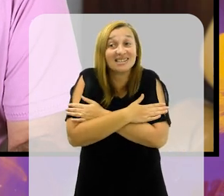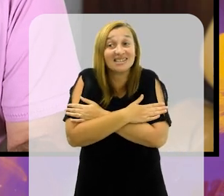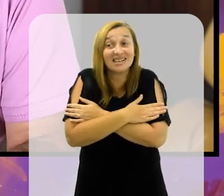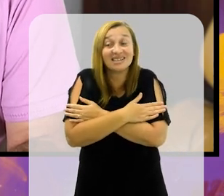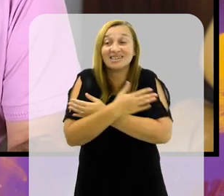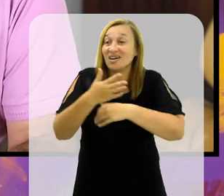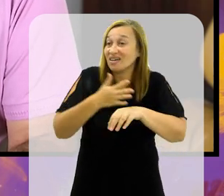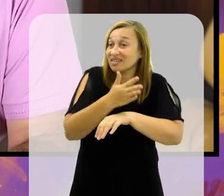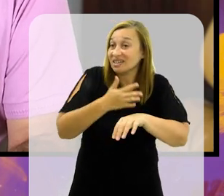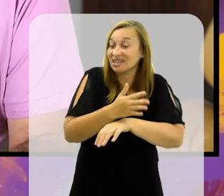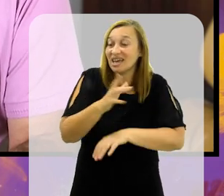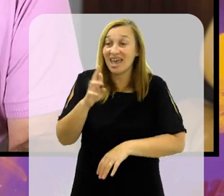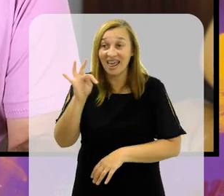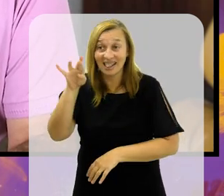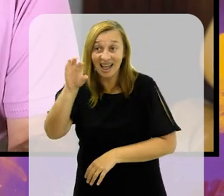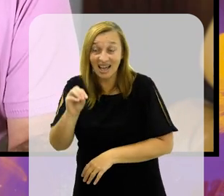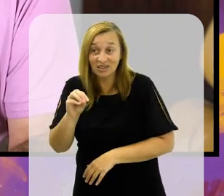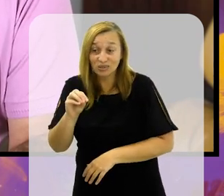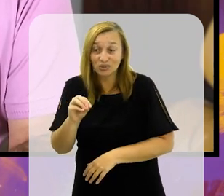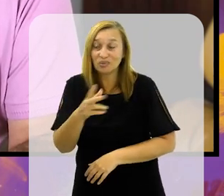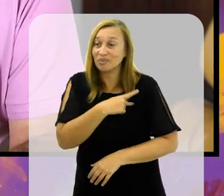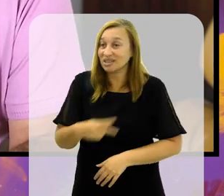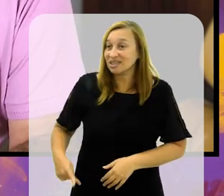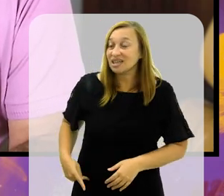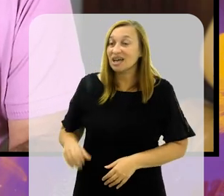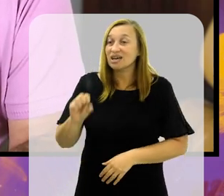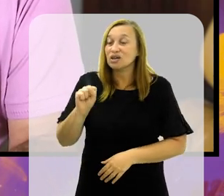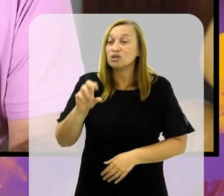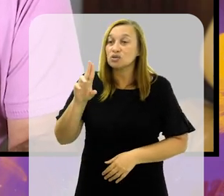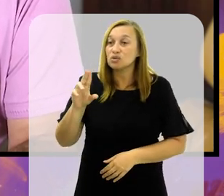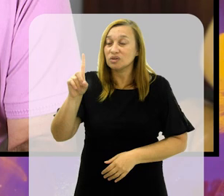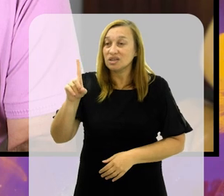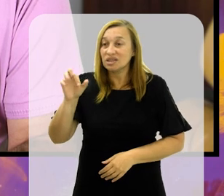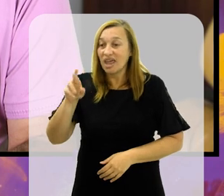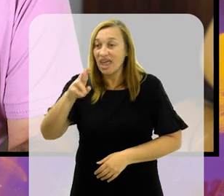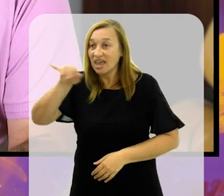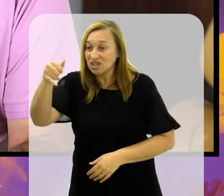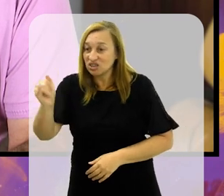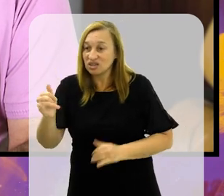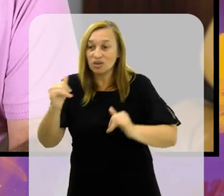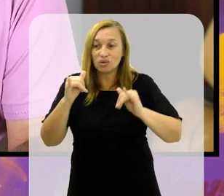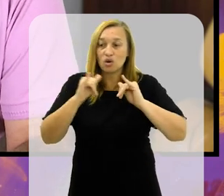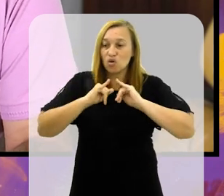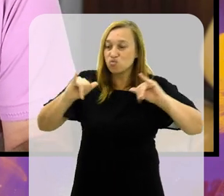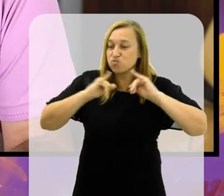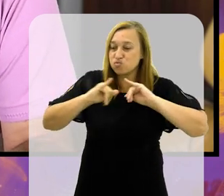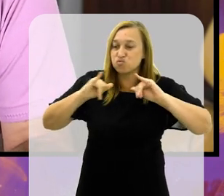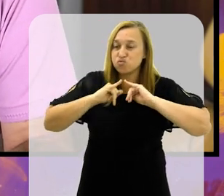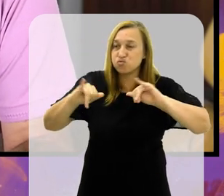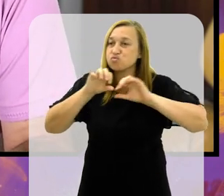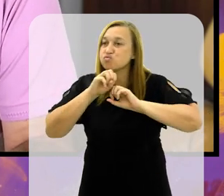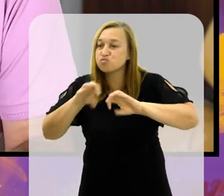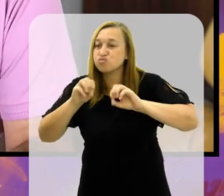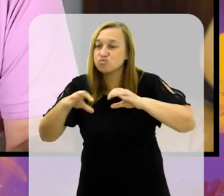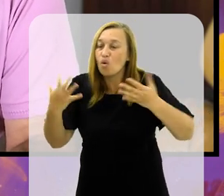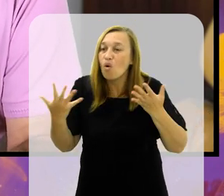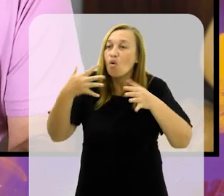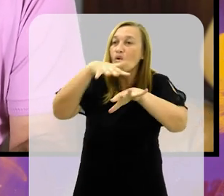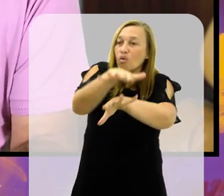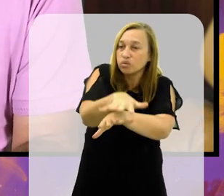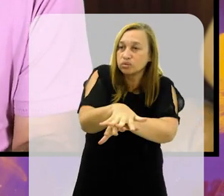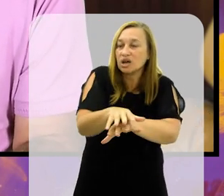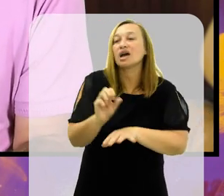agradecendo a sua participação, Renato de Paula, como presidente da Suderge, por essas campanhas educativas,